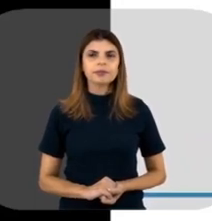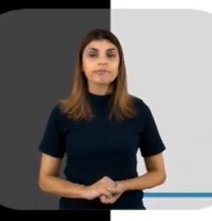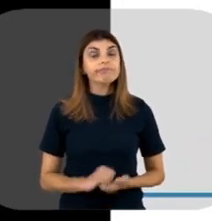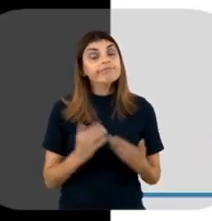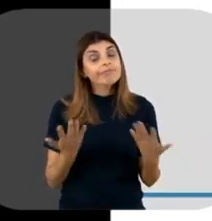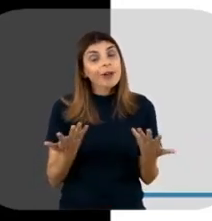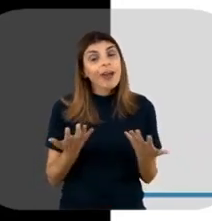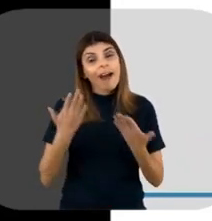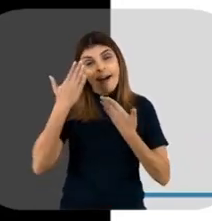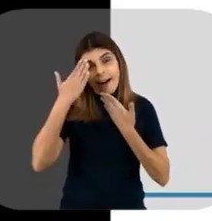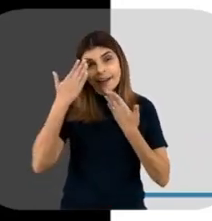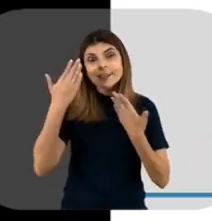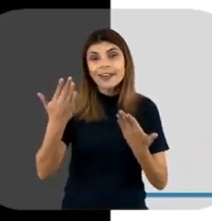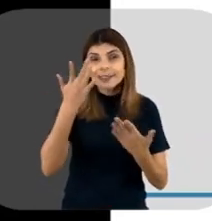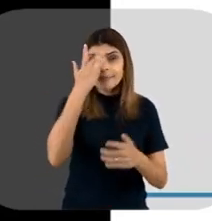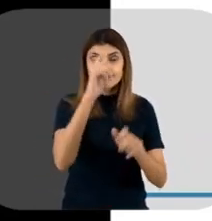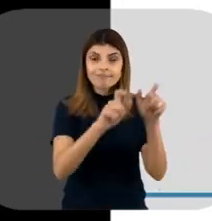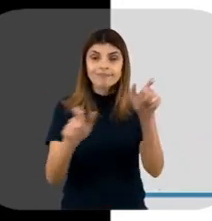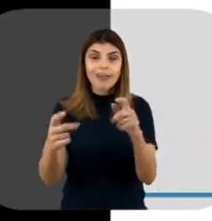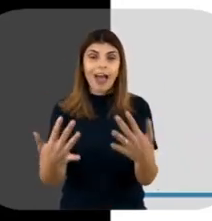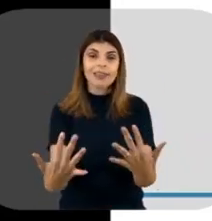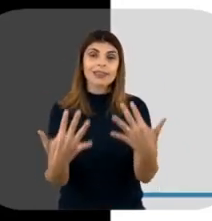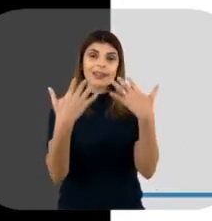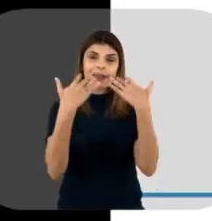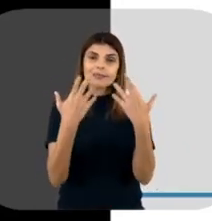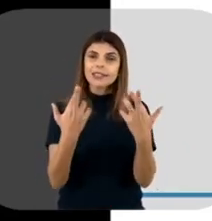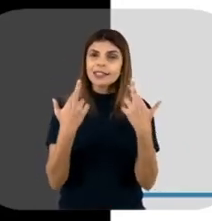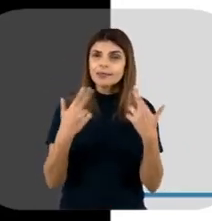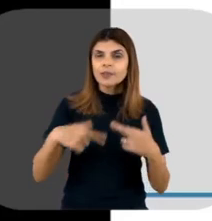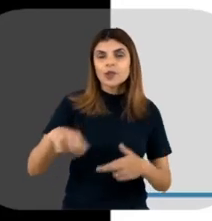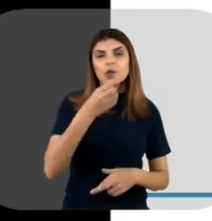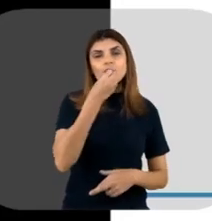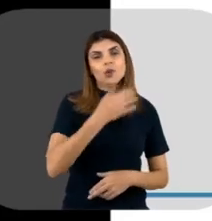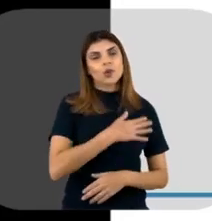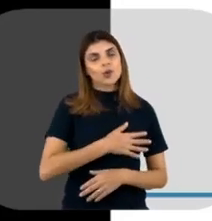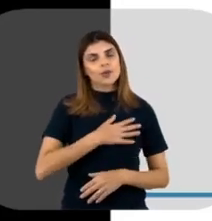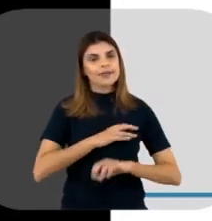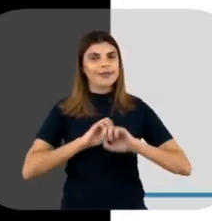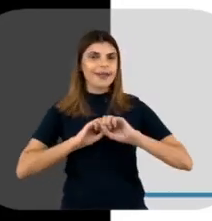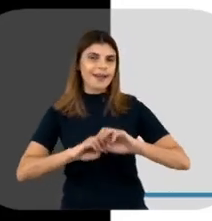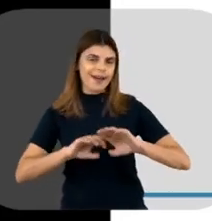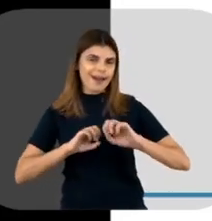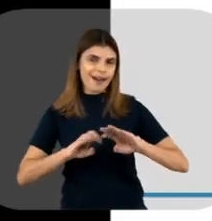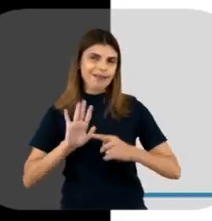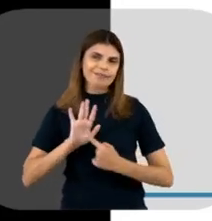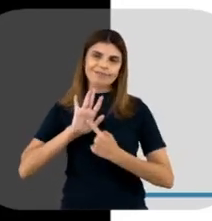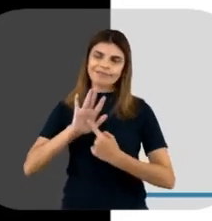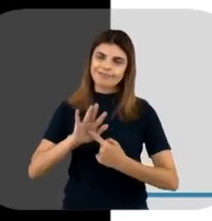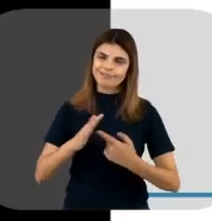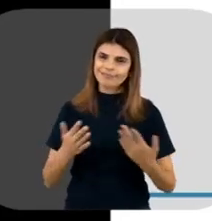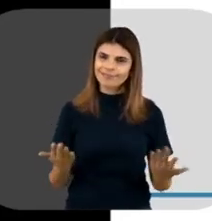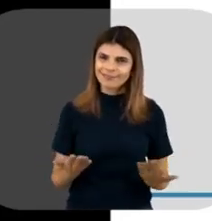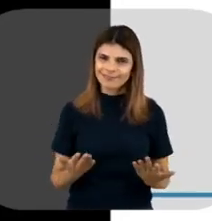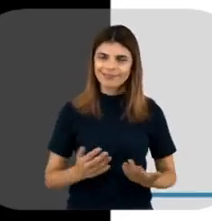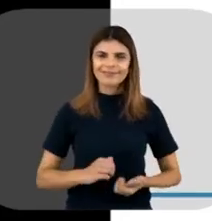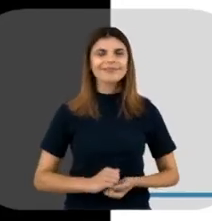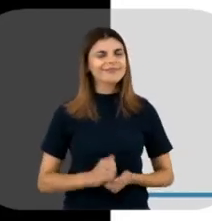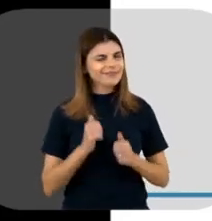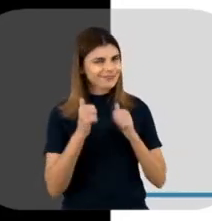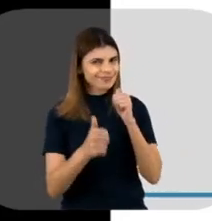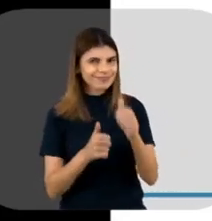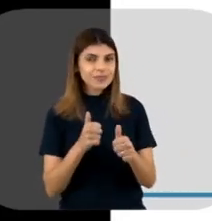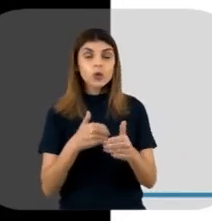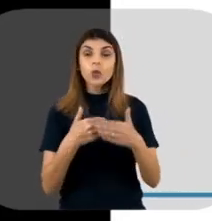Então, eu queria agradecer a atenção de vocês. espero que vocês tenham gostado da aula,